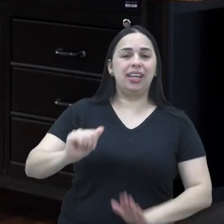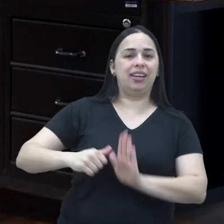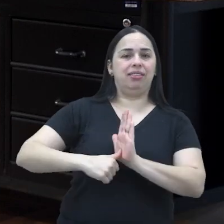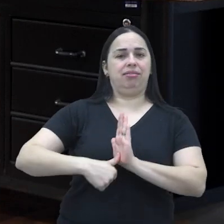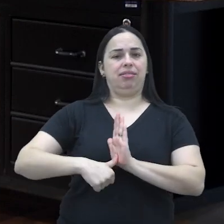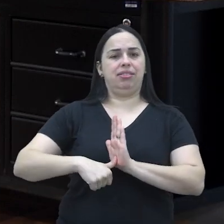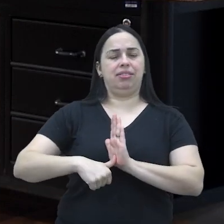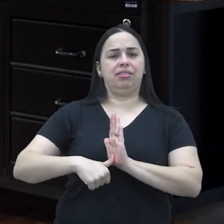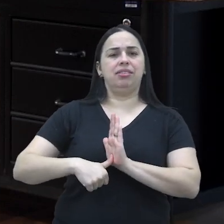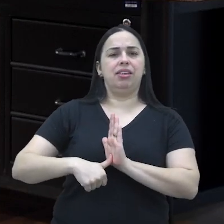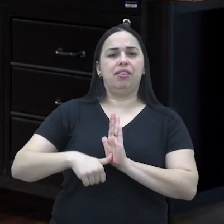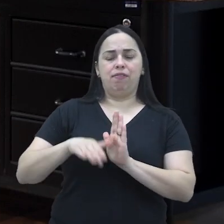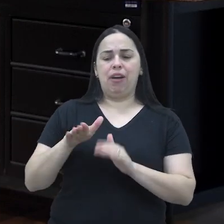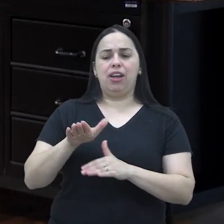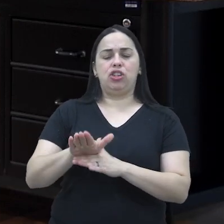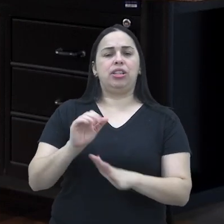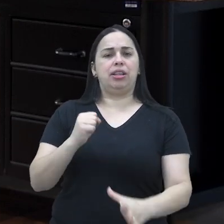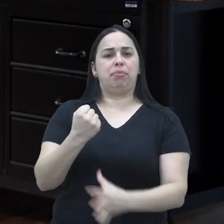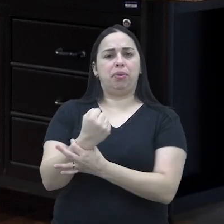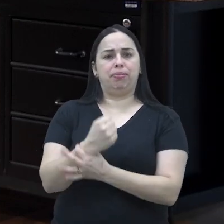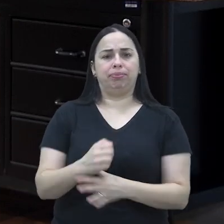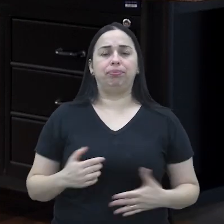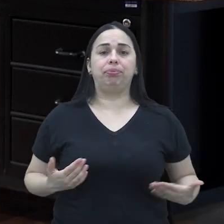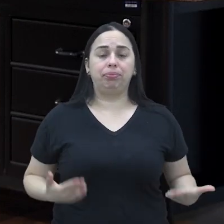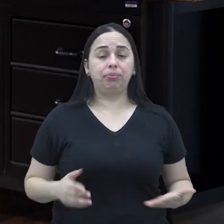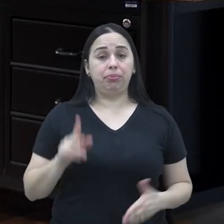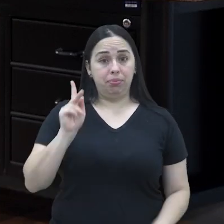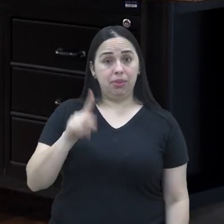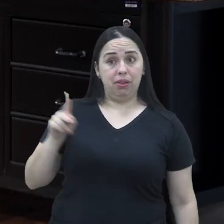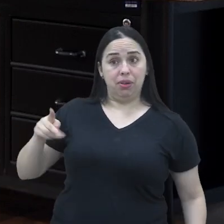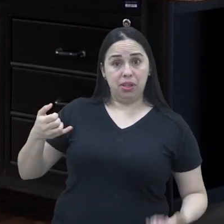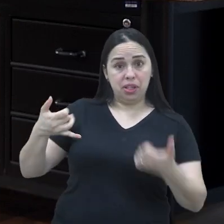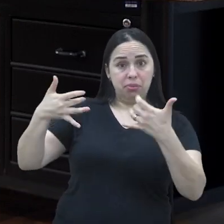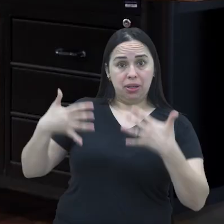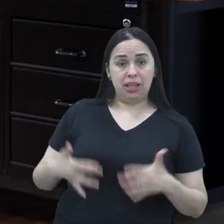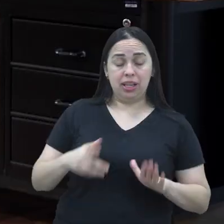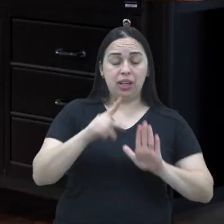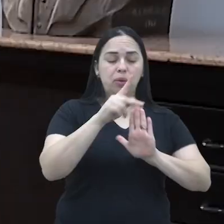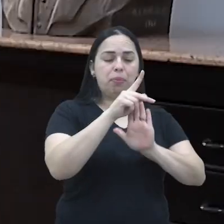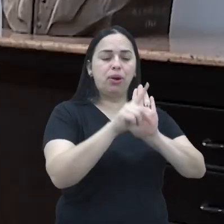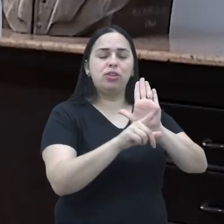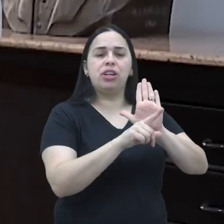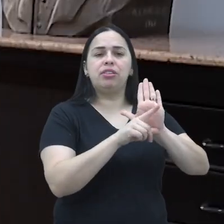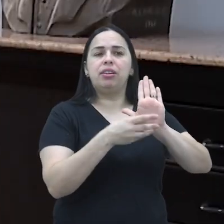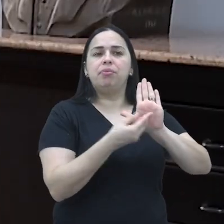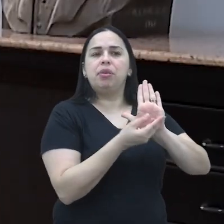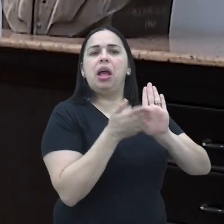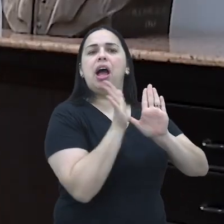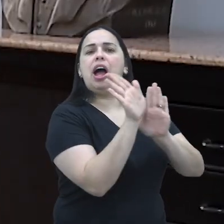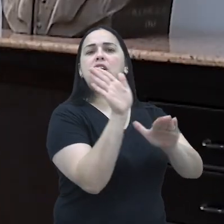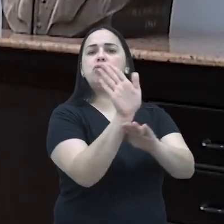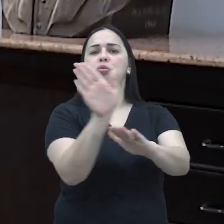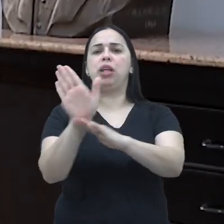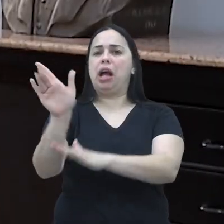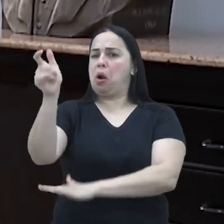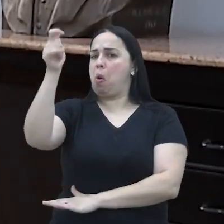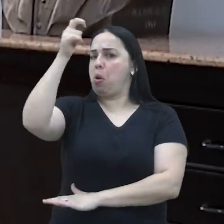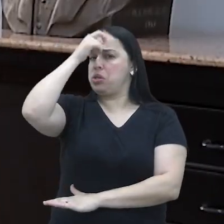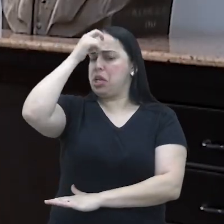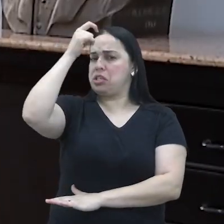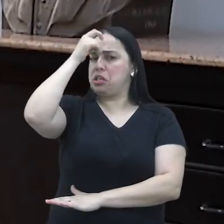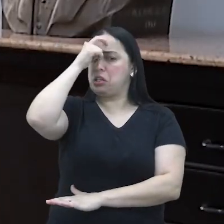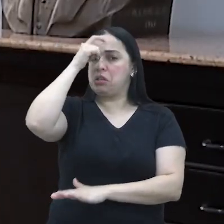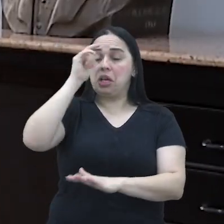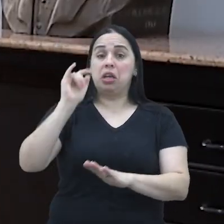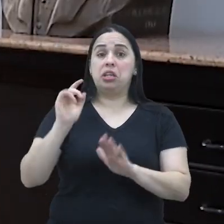o quanto antes essa criança ter acesso a um RG, é também uma proteção para ela. Para a professora, o projeto ajuda a